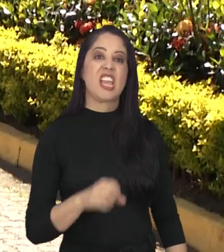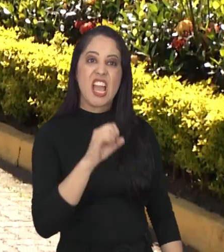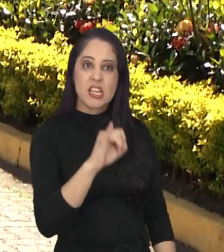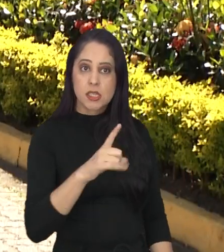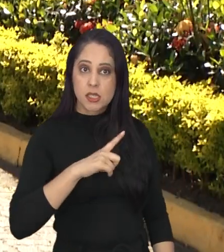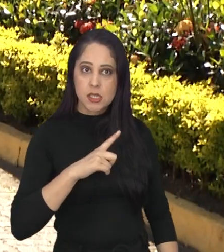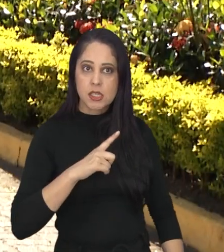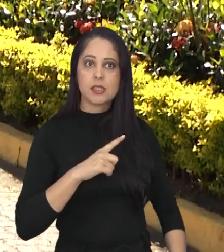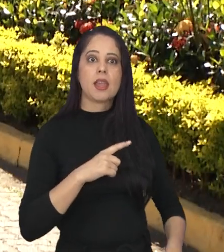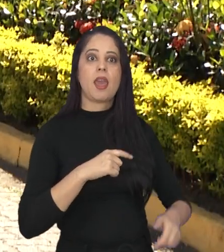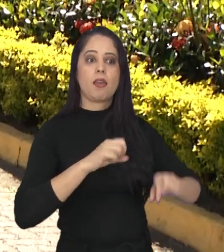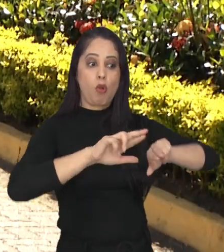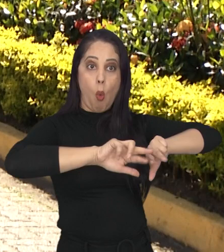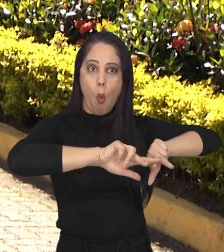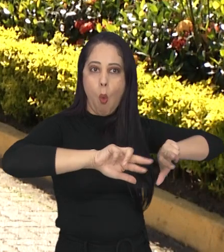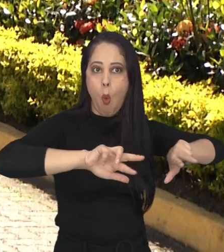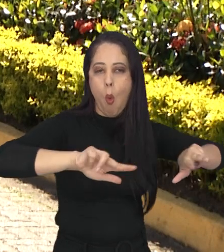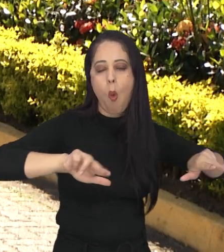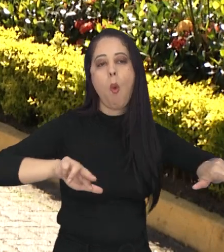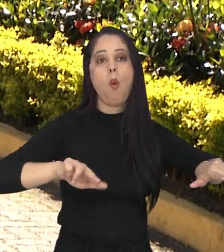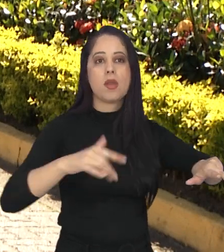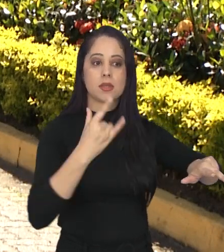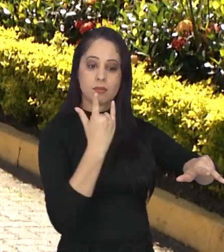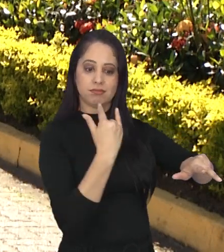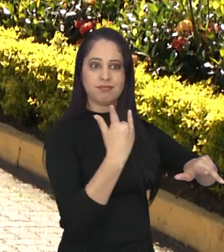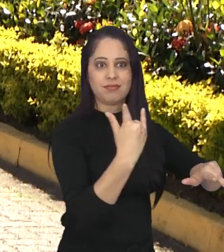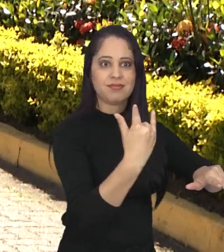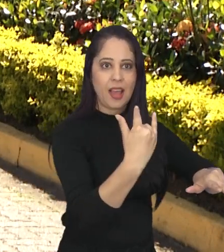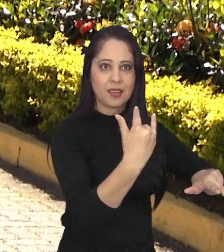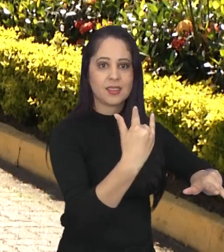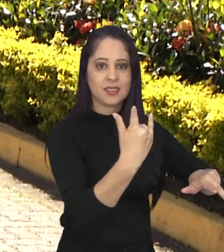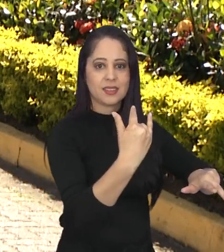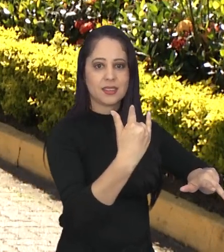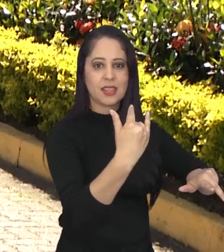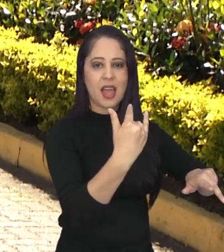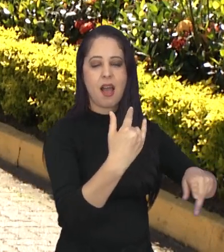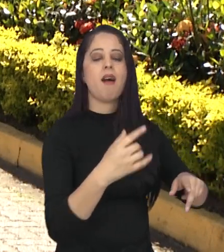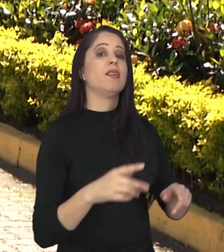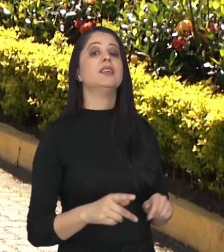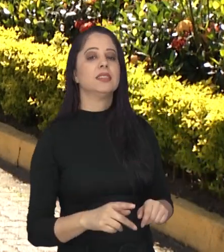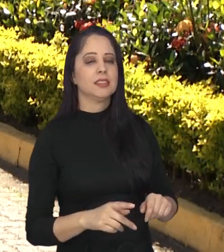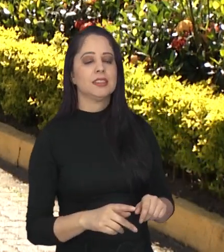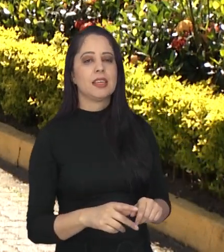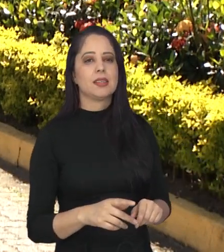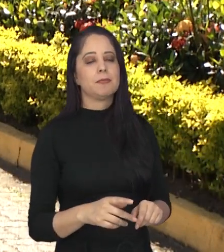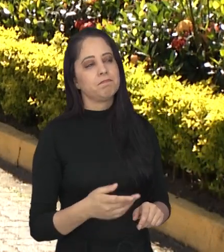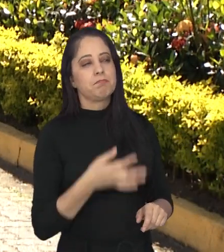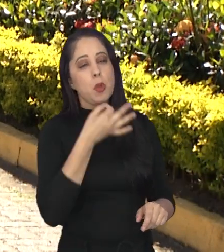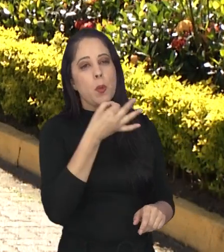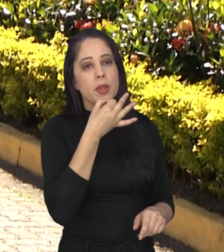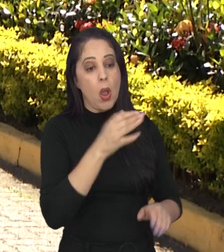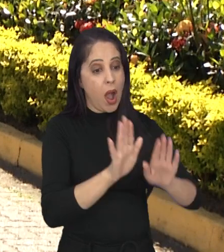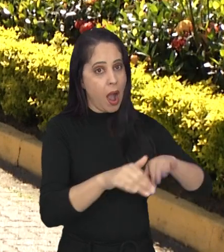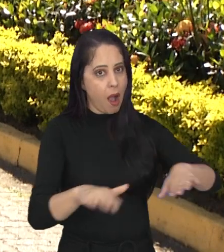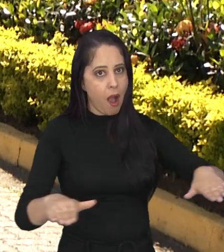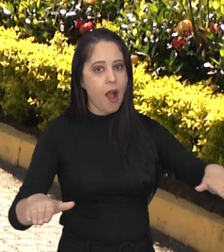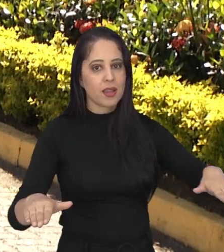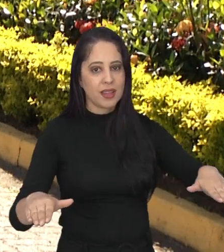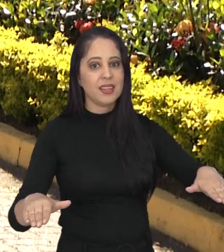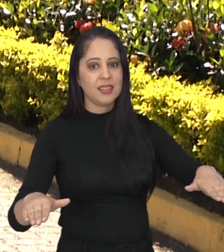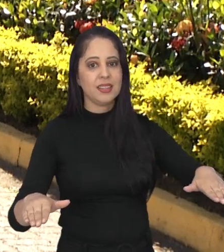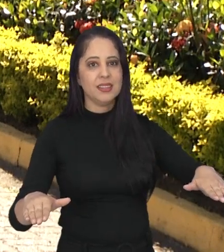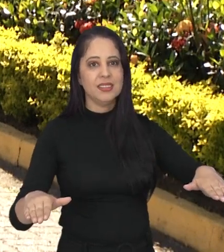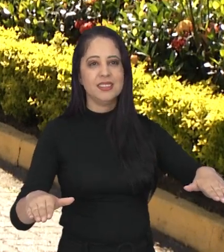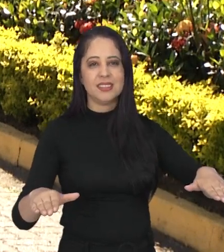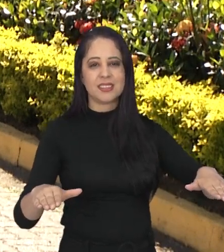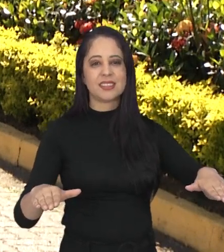uma atividade mais interessante, mais atrativa, que são essas áreas radicais, eu acho que a criança